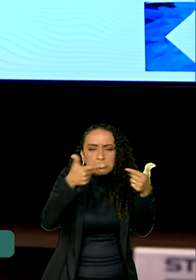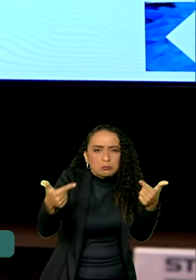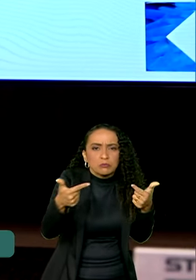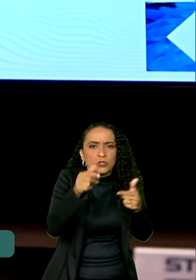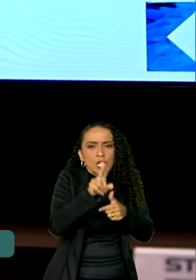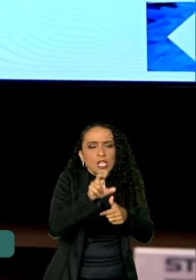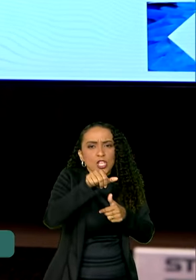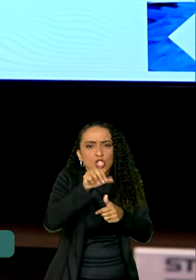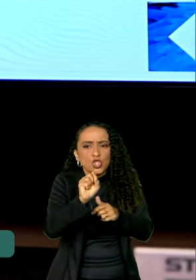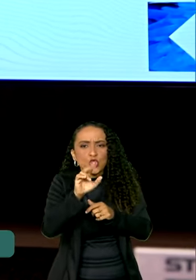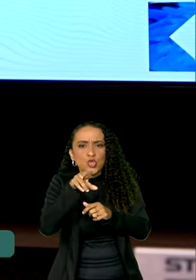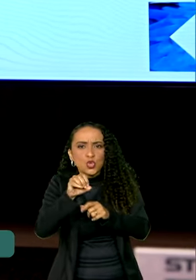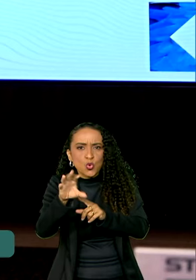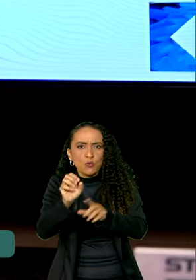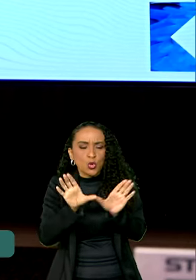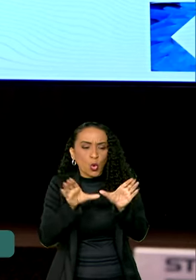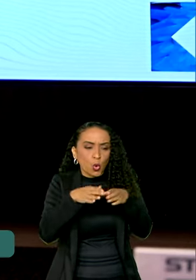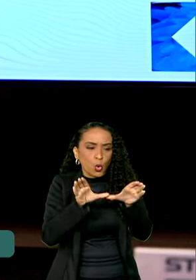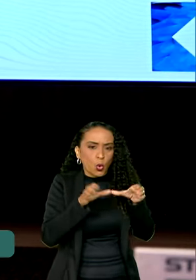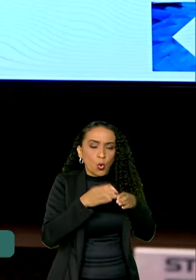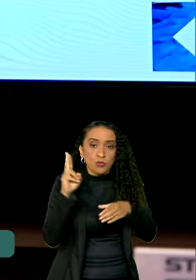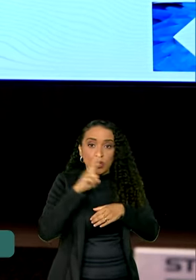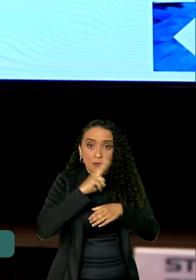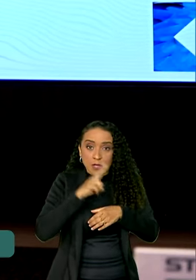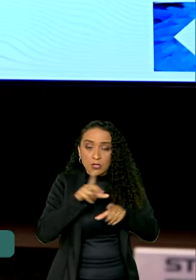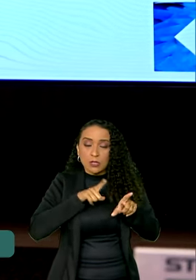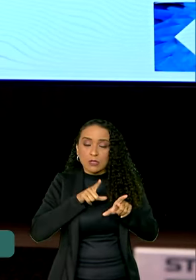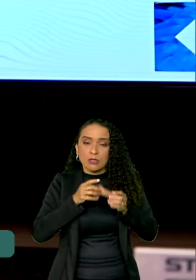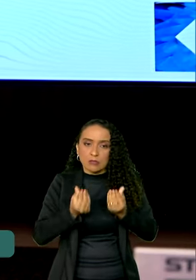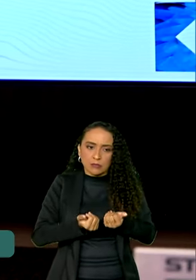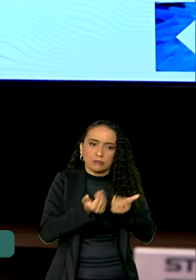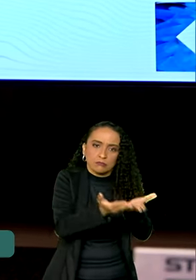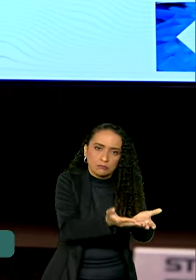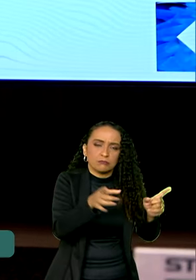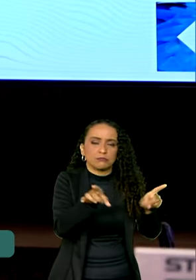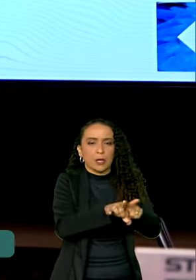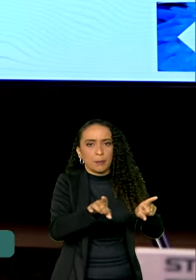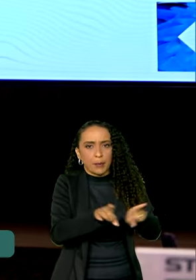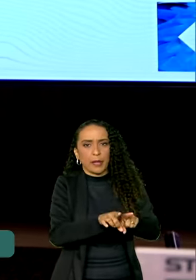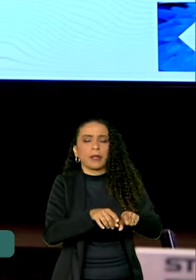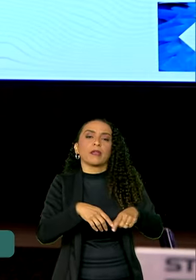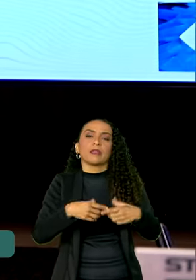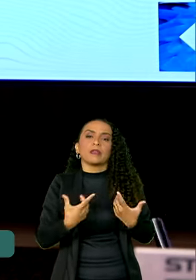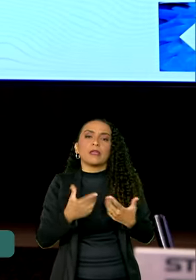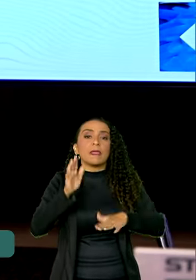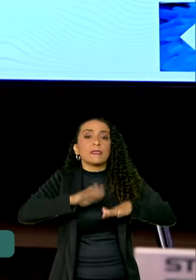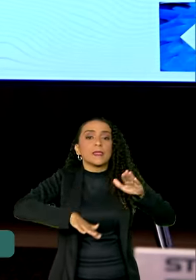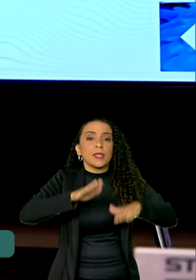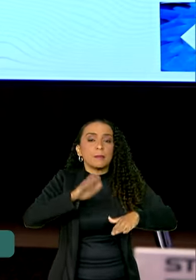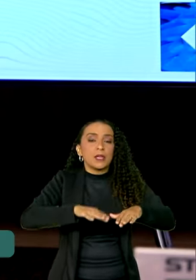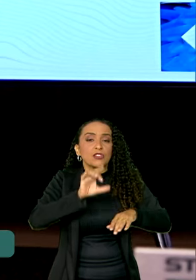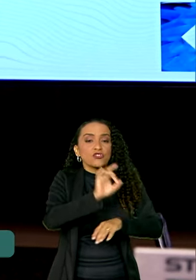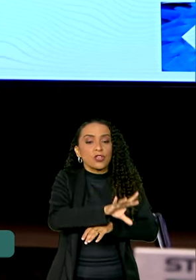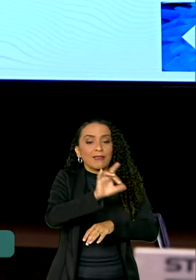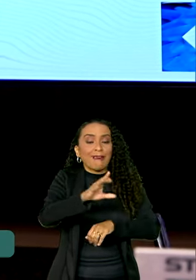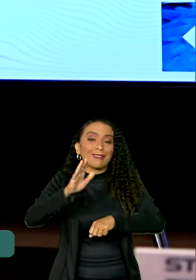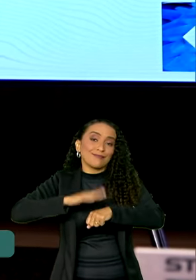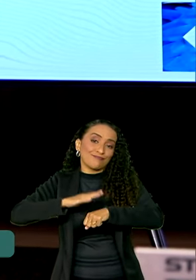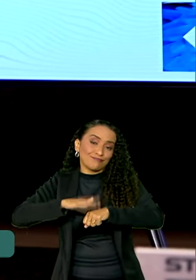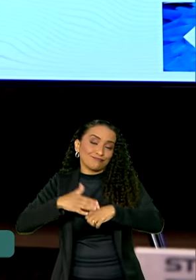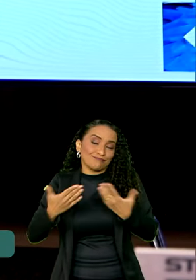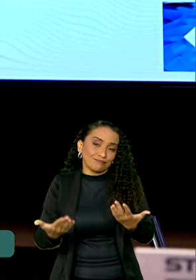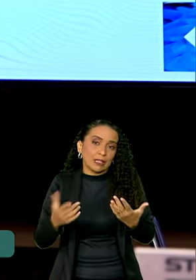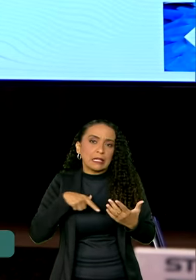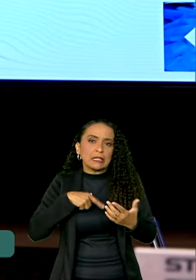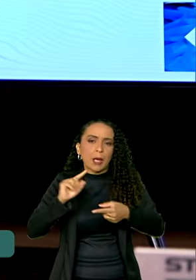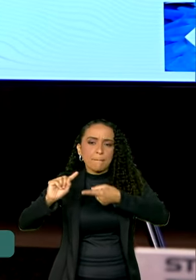chamados kits de emergência, com medicamentos, outros insumos. Isso depende de cada situação e